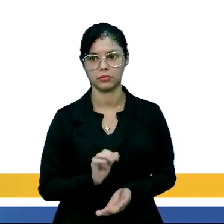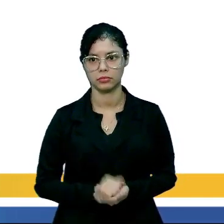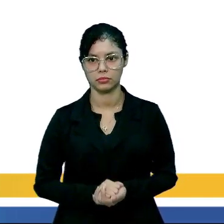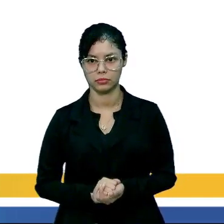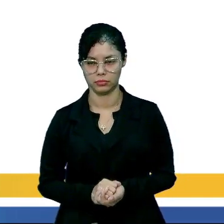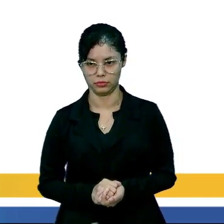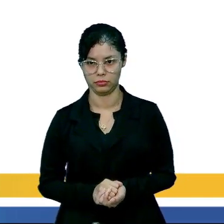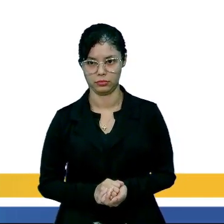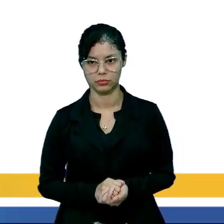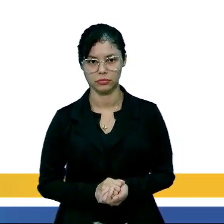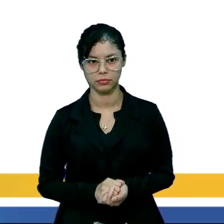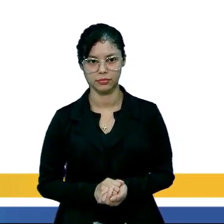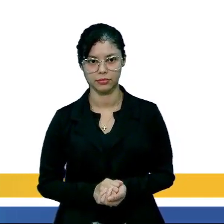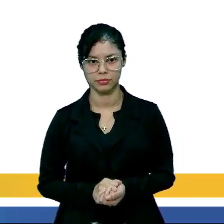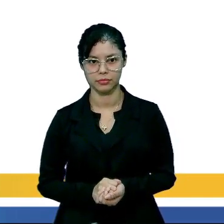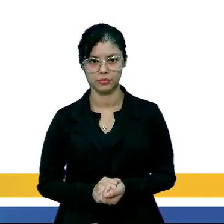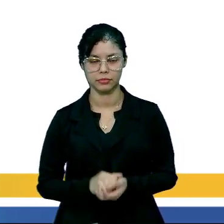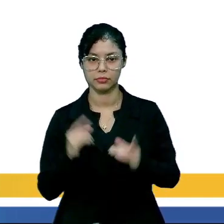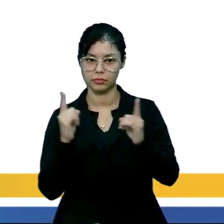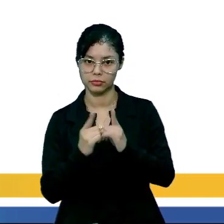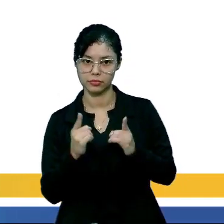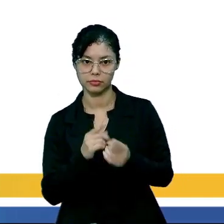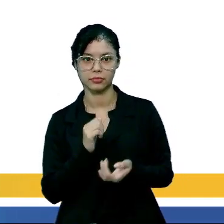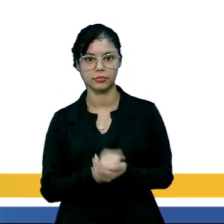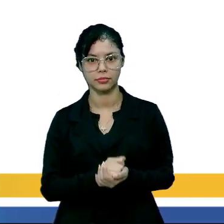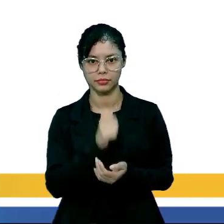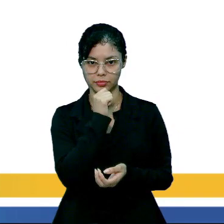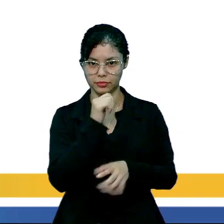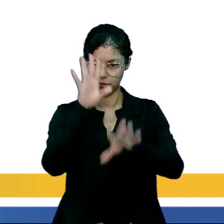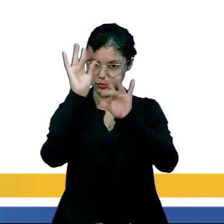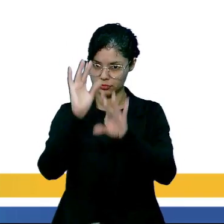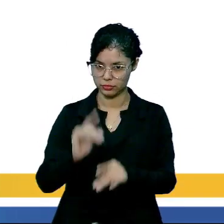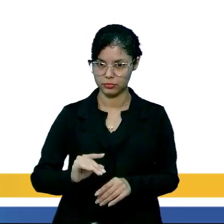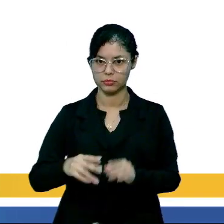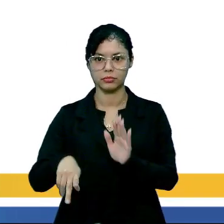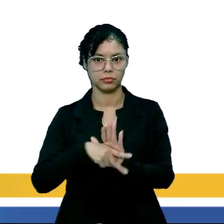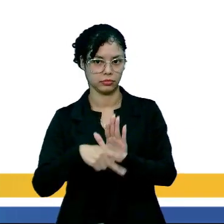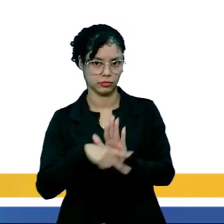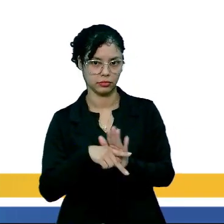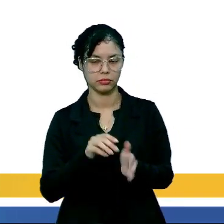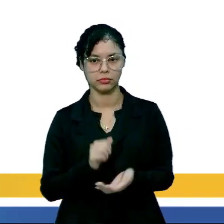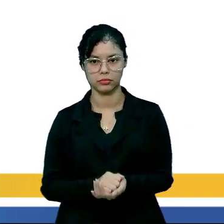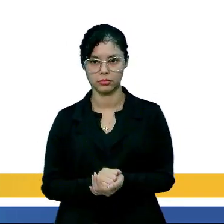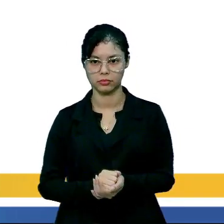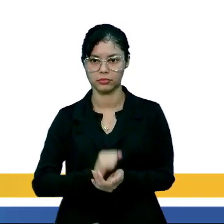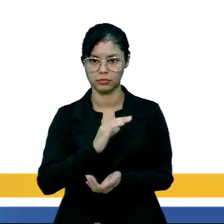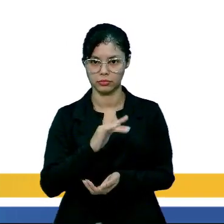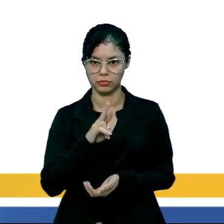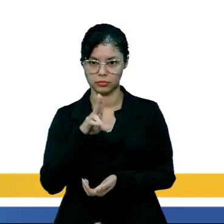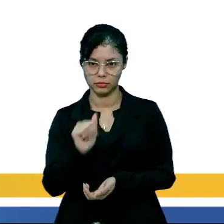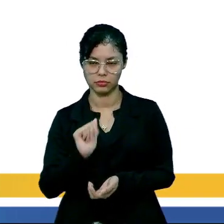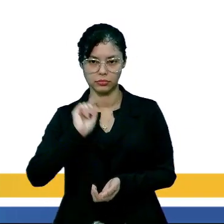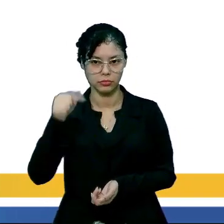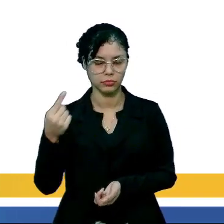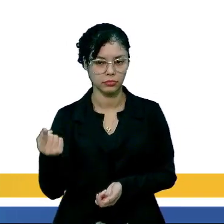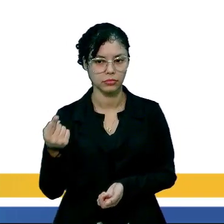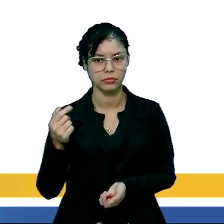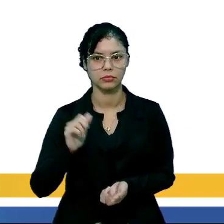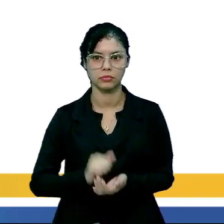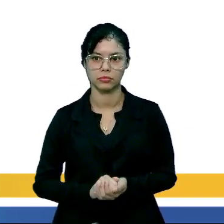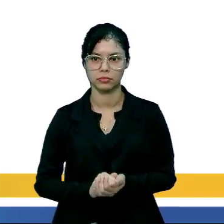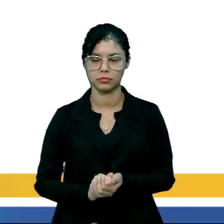O percentual de pacientes tratados com cada um deles e a